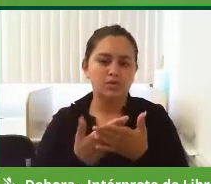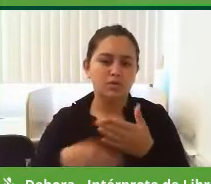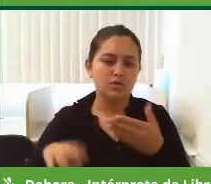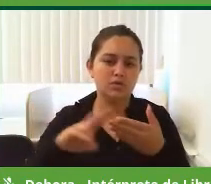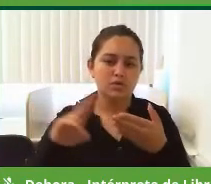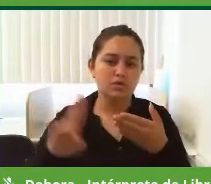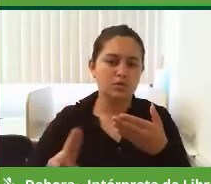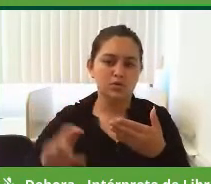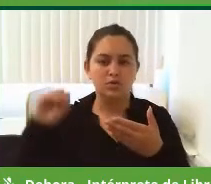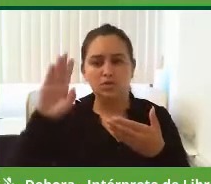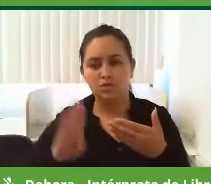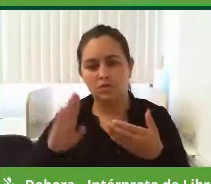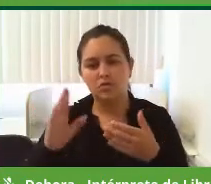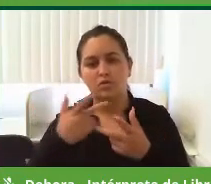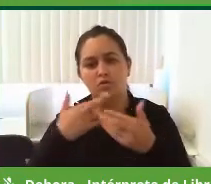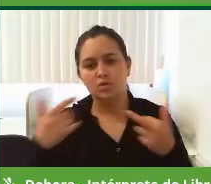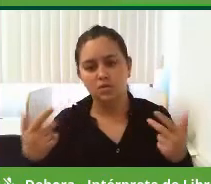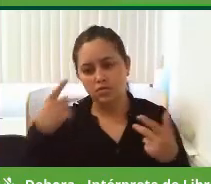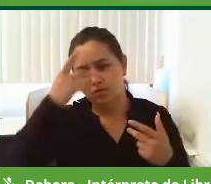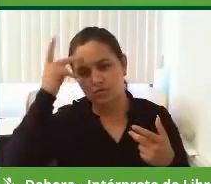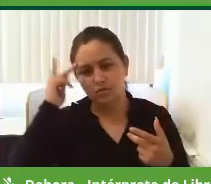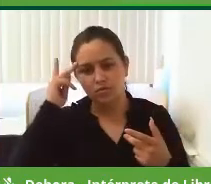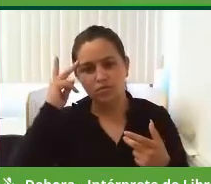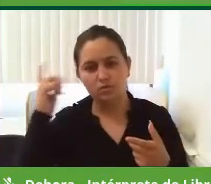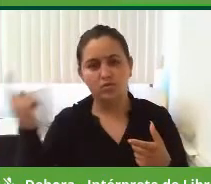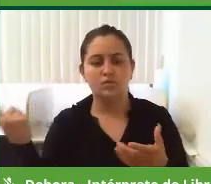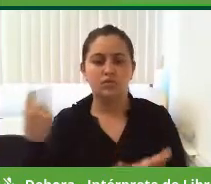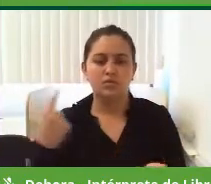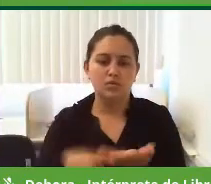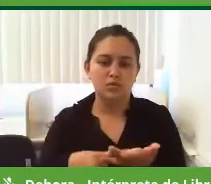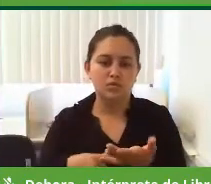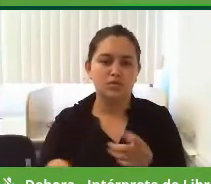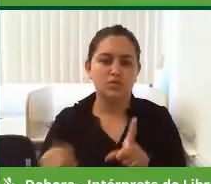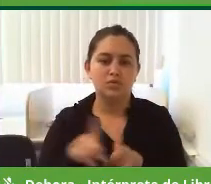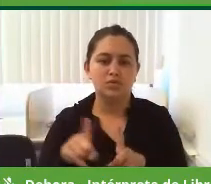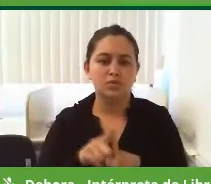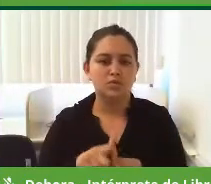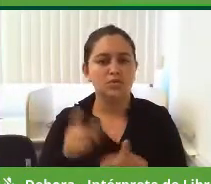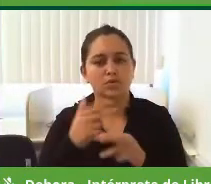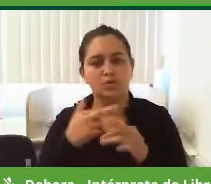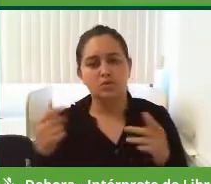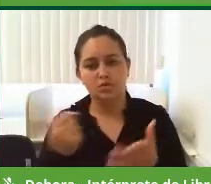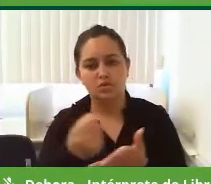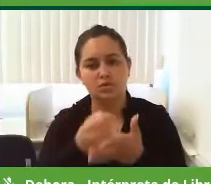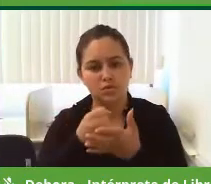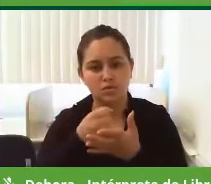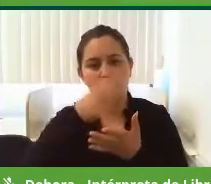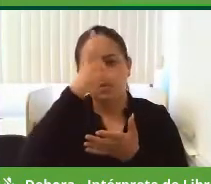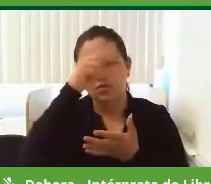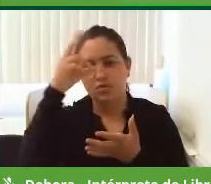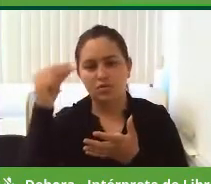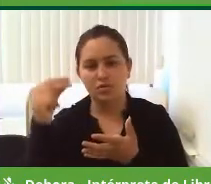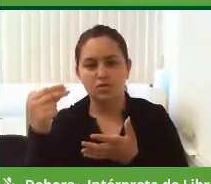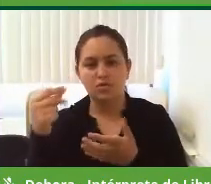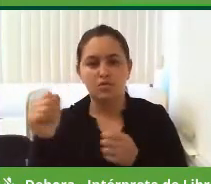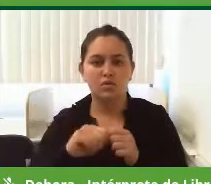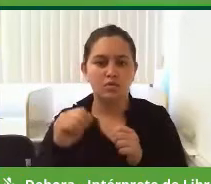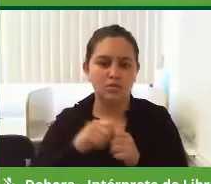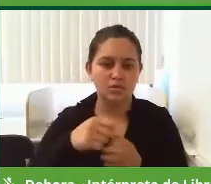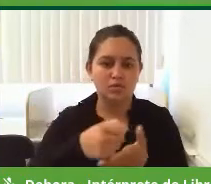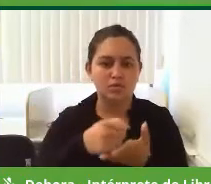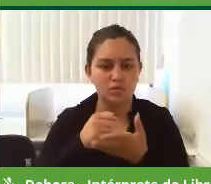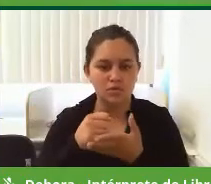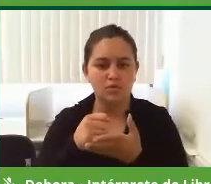campo de São Bento do Sul. Muitos deles contaram com o apoio de bolsas da prefeitura, contaram com o apoio de